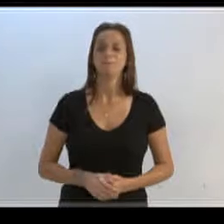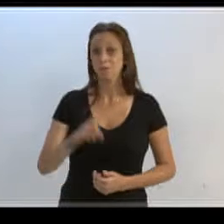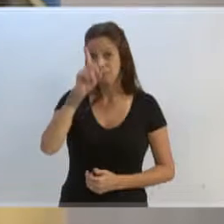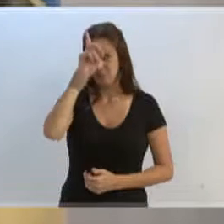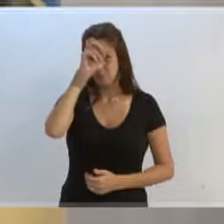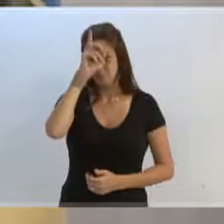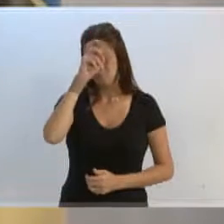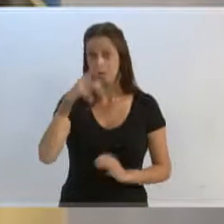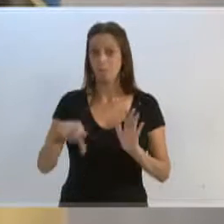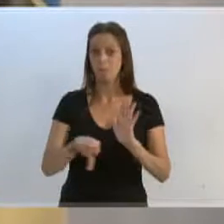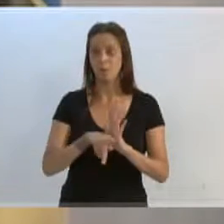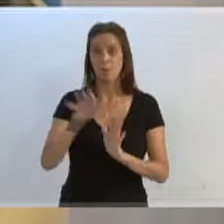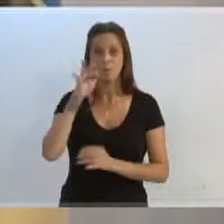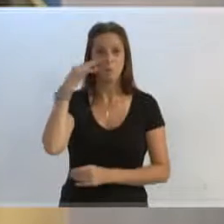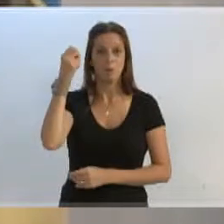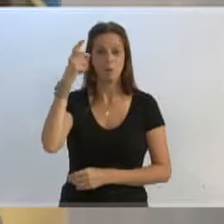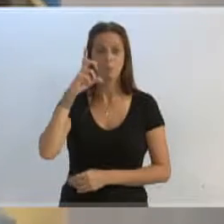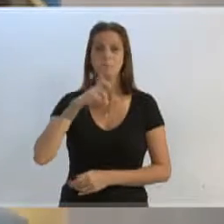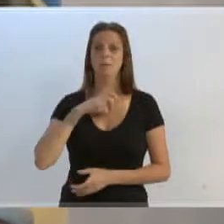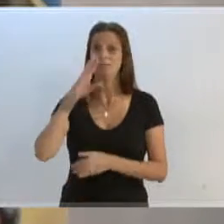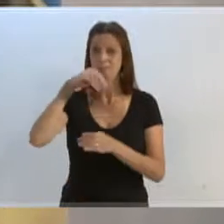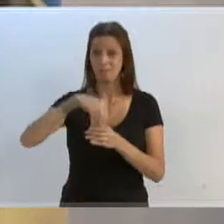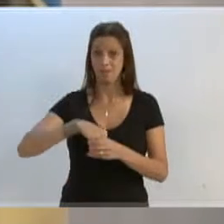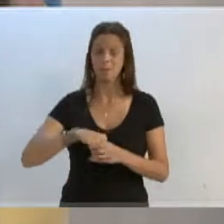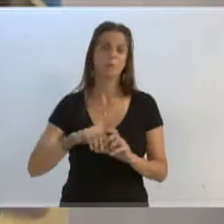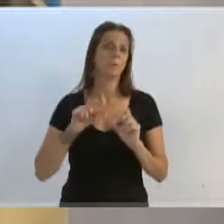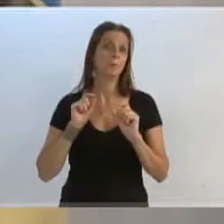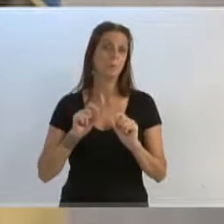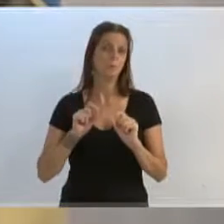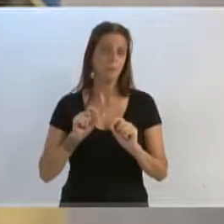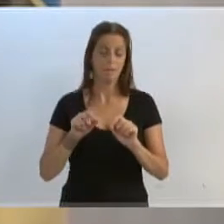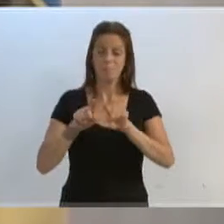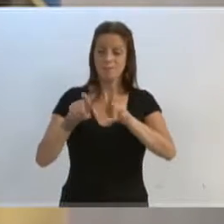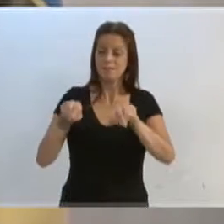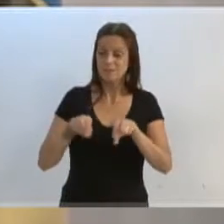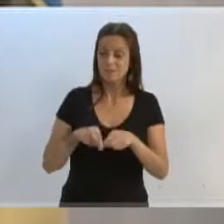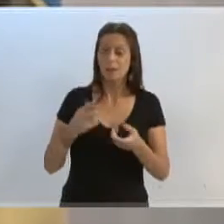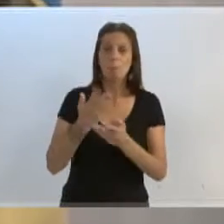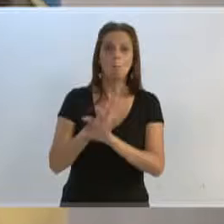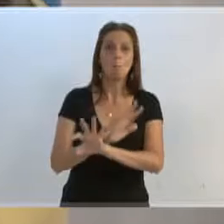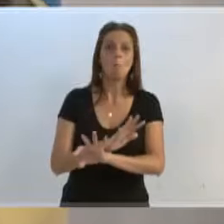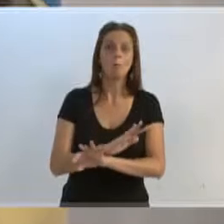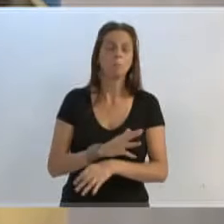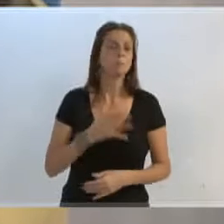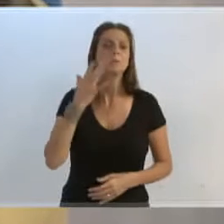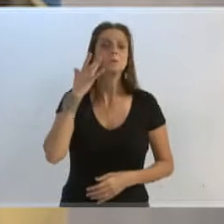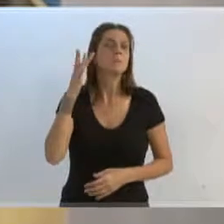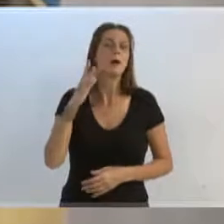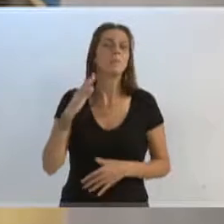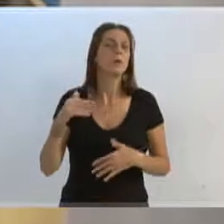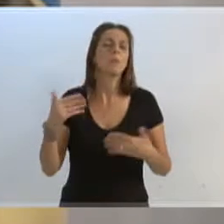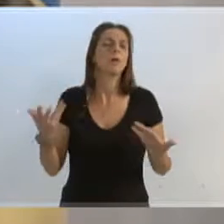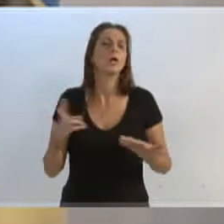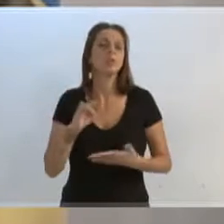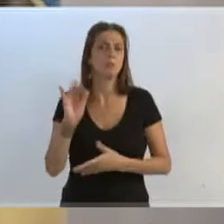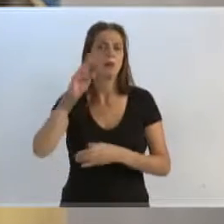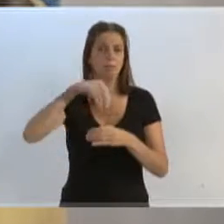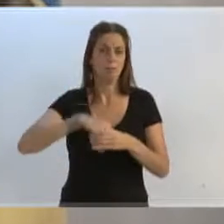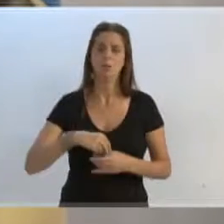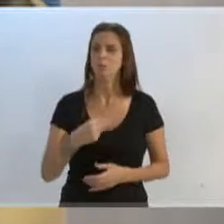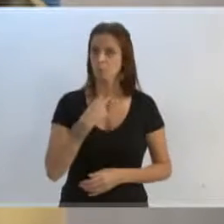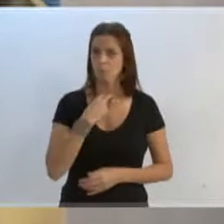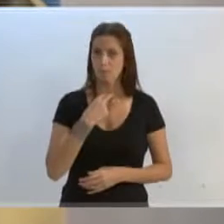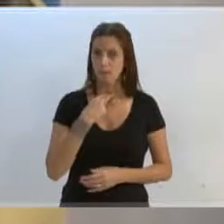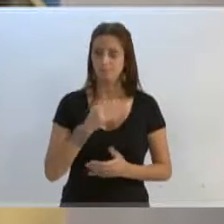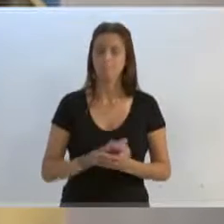possui algumas instalações que não estão sendo utilizadas, e nem tem previsão de ser utilizadas, e tendo em